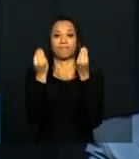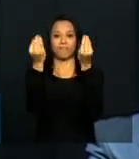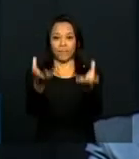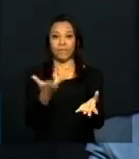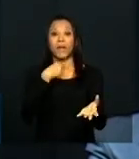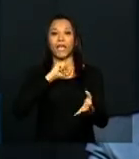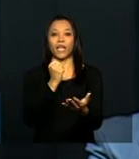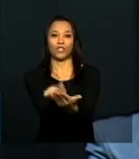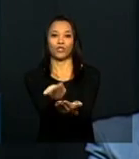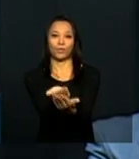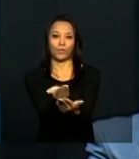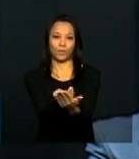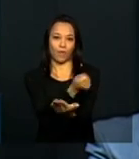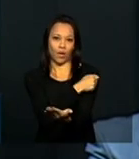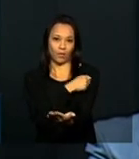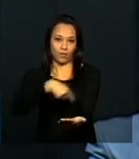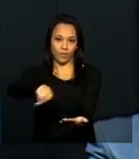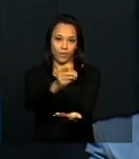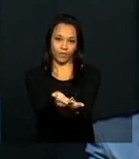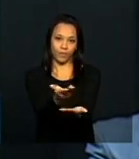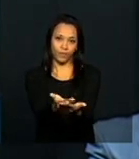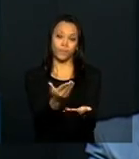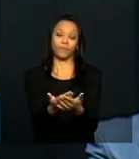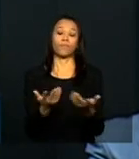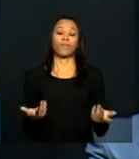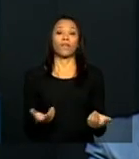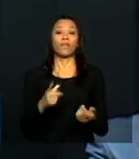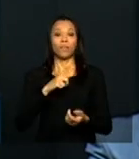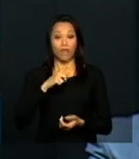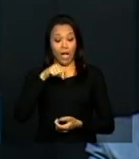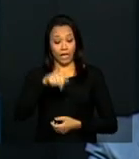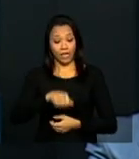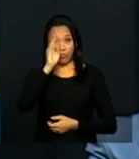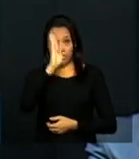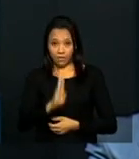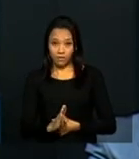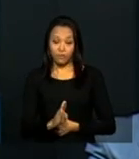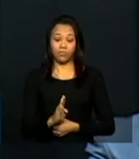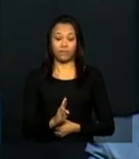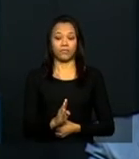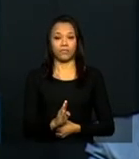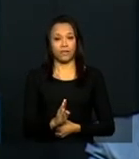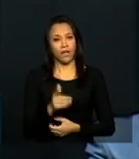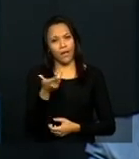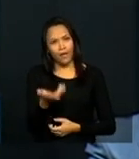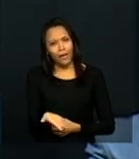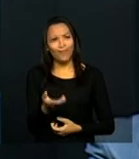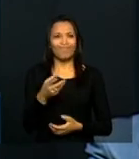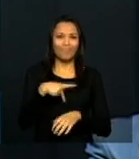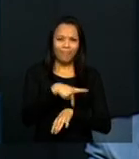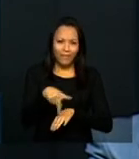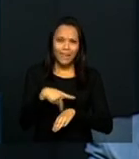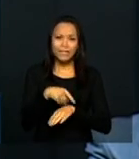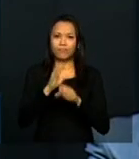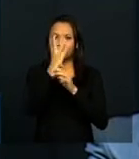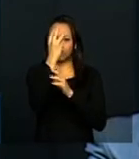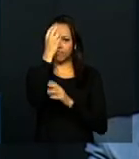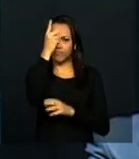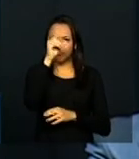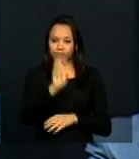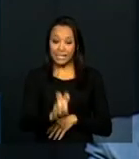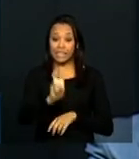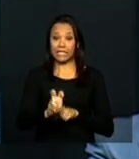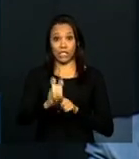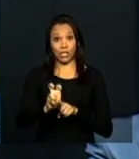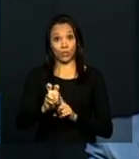grupo que cuida da questão da proteção aos jornalistas, pois, infelizmente, aqui no Brasil, esse ainda é um dos cinco países no mundo onde